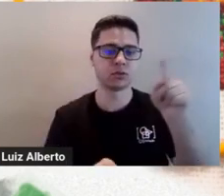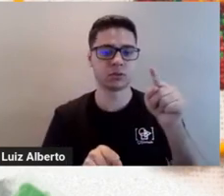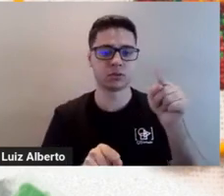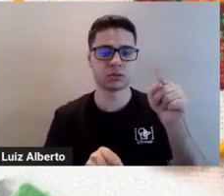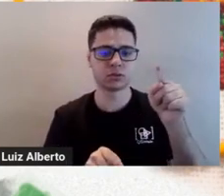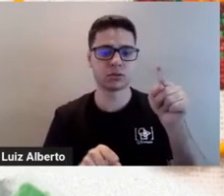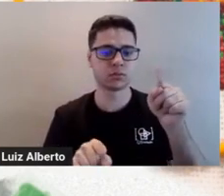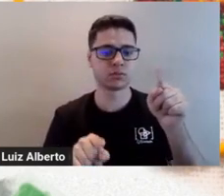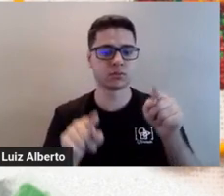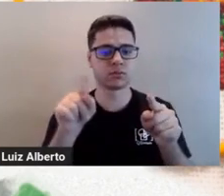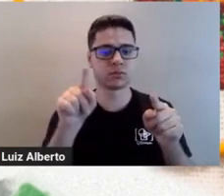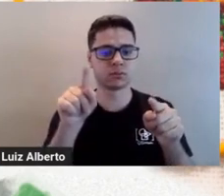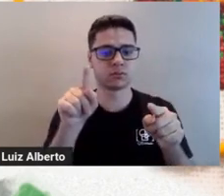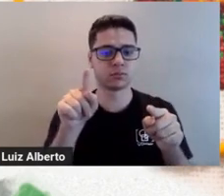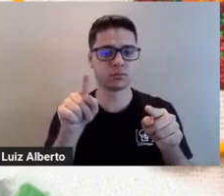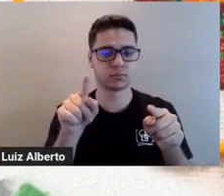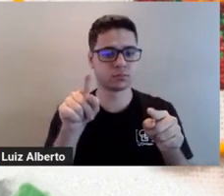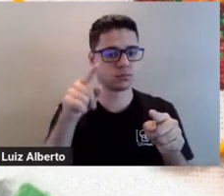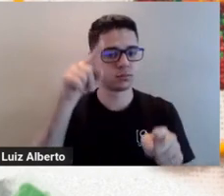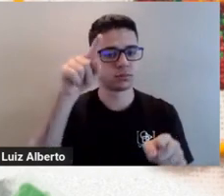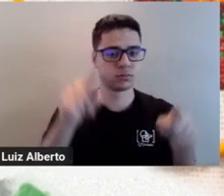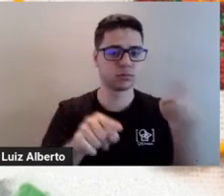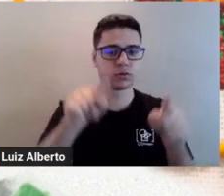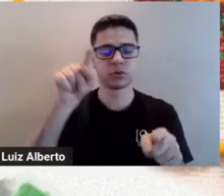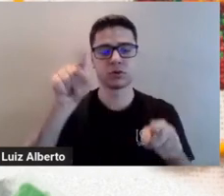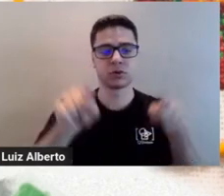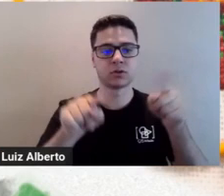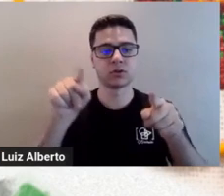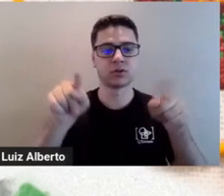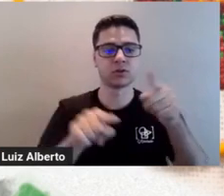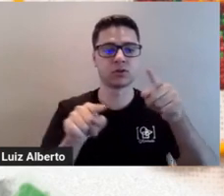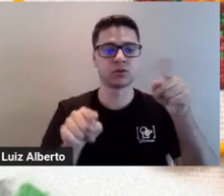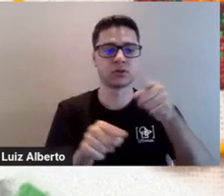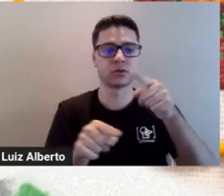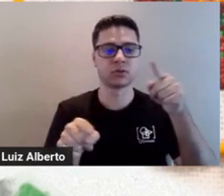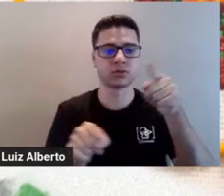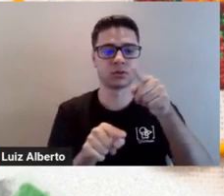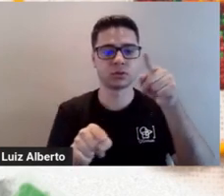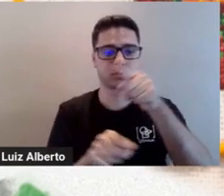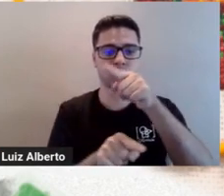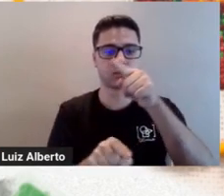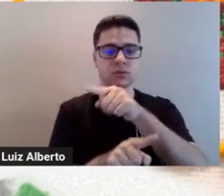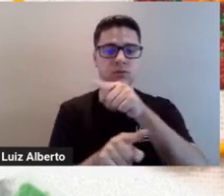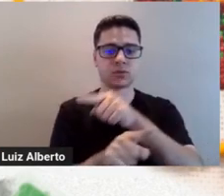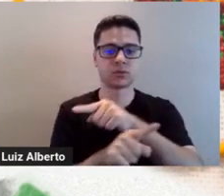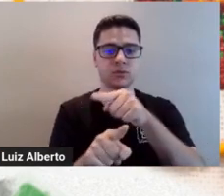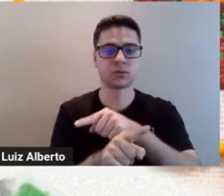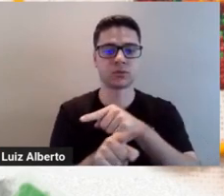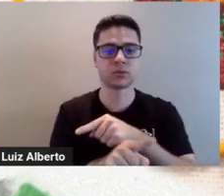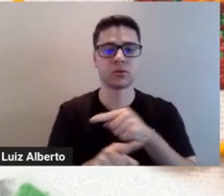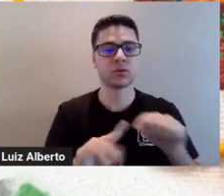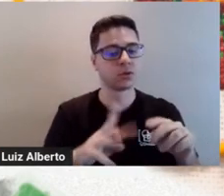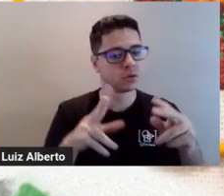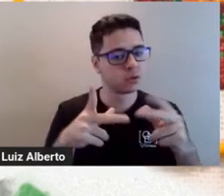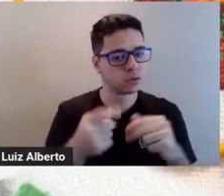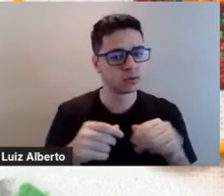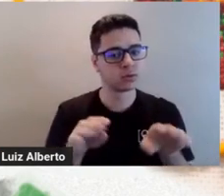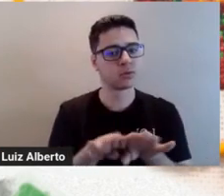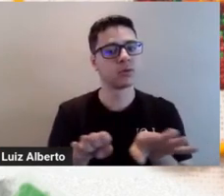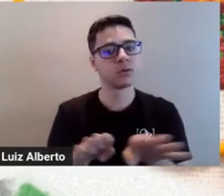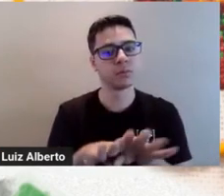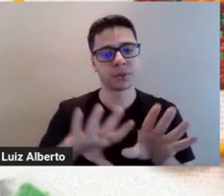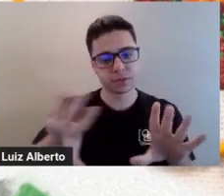todas as três cores na ponta do triângulo serão uma composição dessa tríade. Então, é também uma